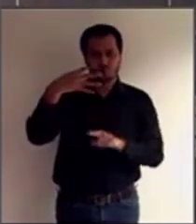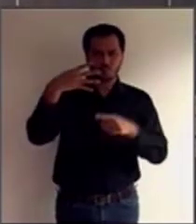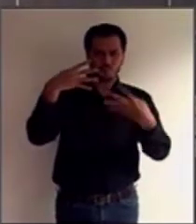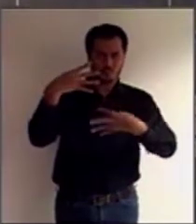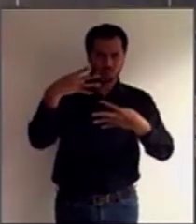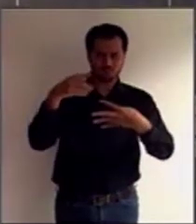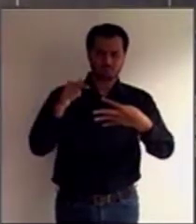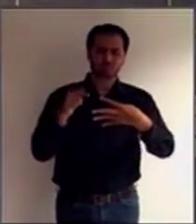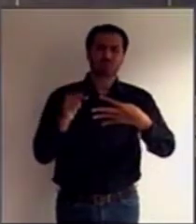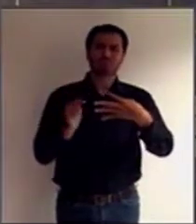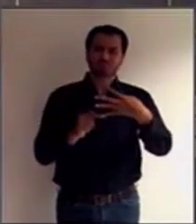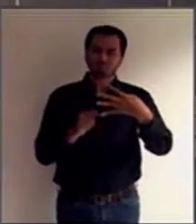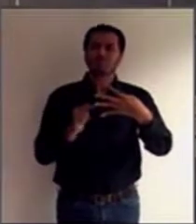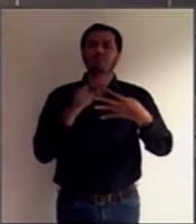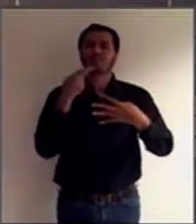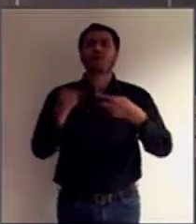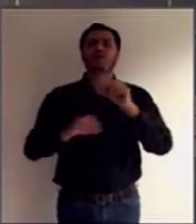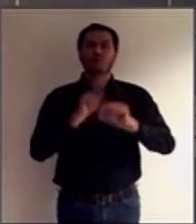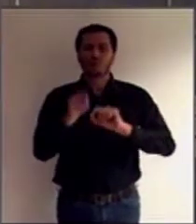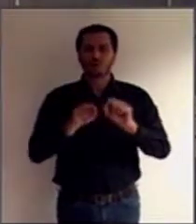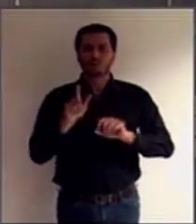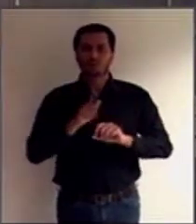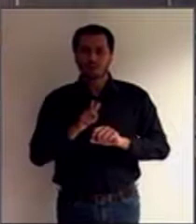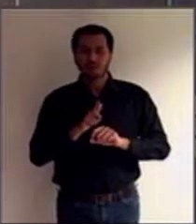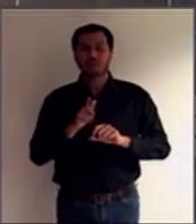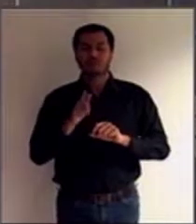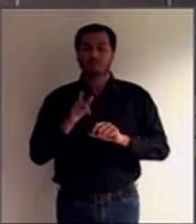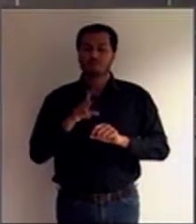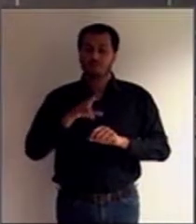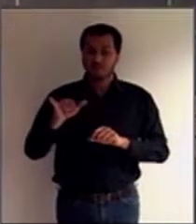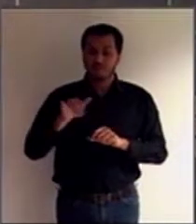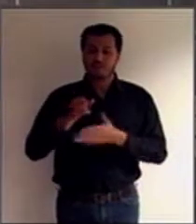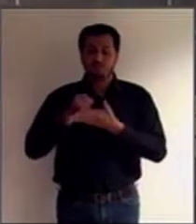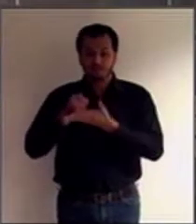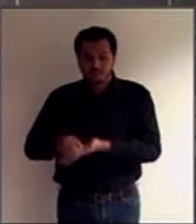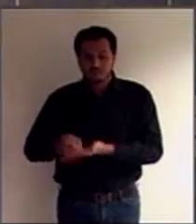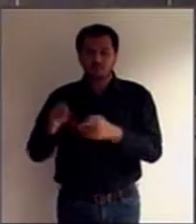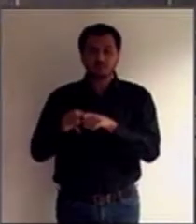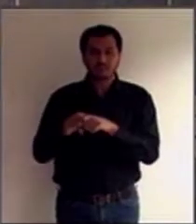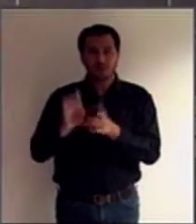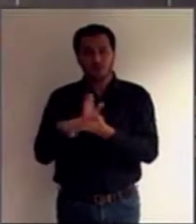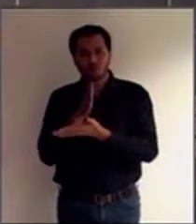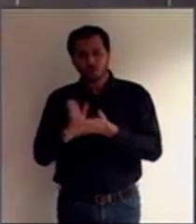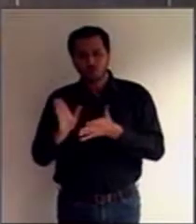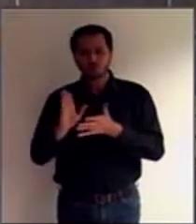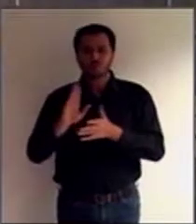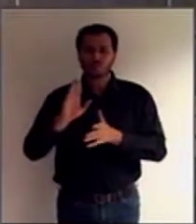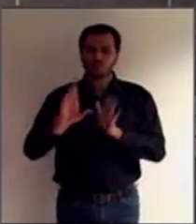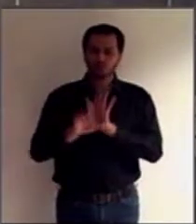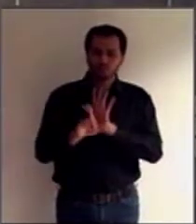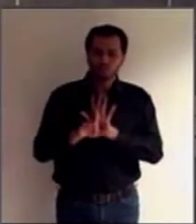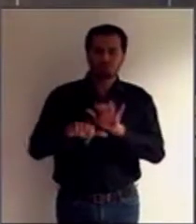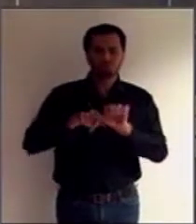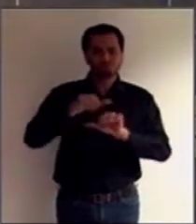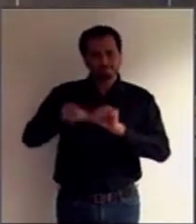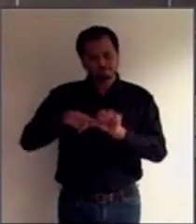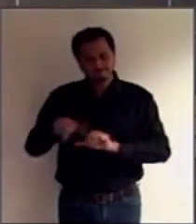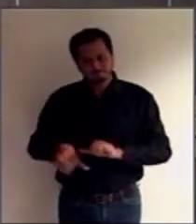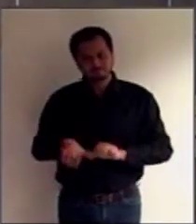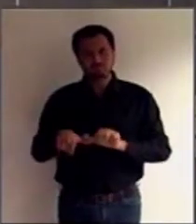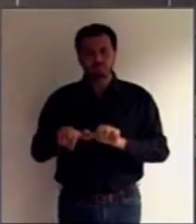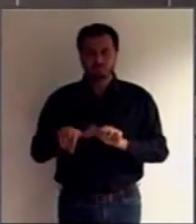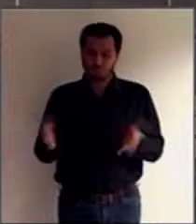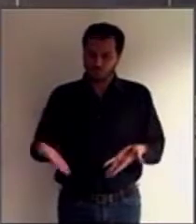aí é que está a previsão das salvaguardas, aí é que vai implicar numa adequação do nosso ordenamento jurídico, atualmente